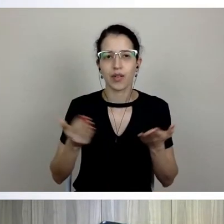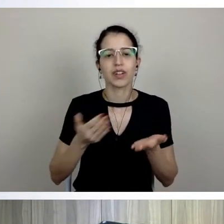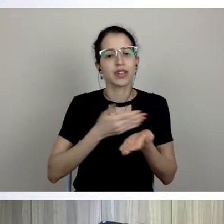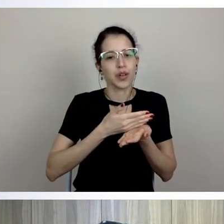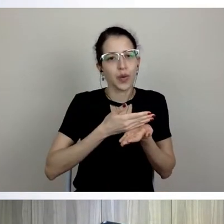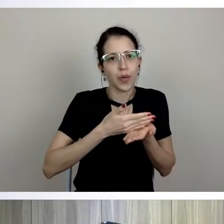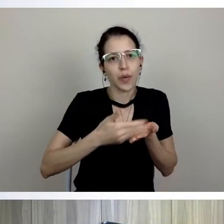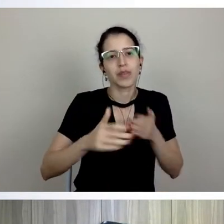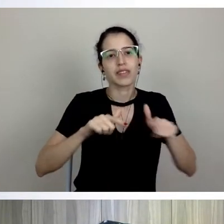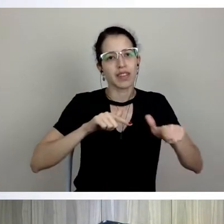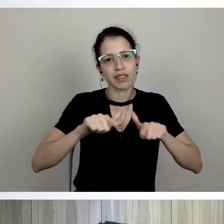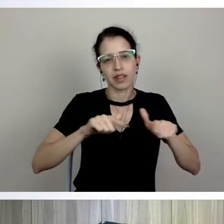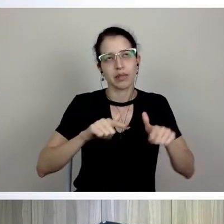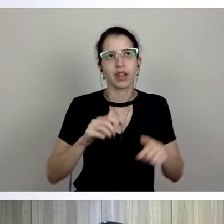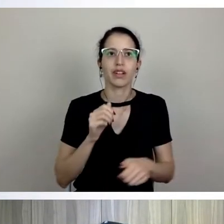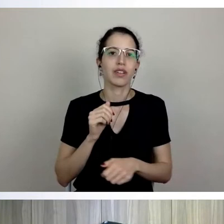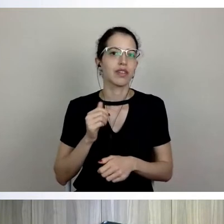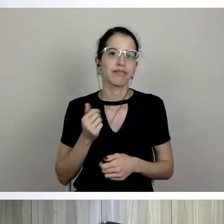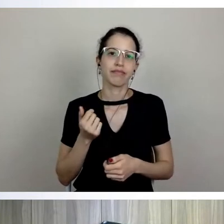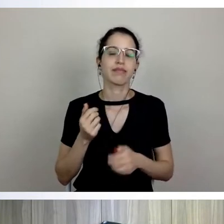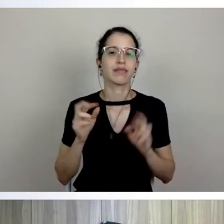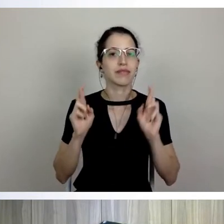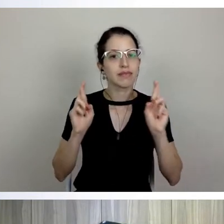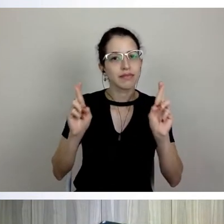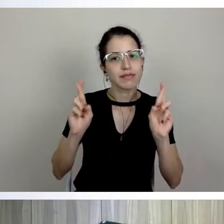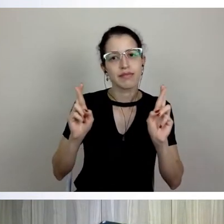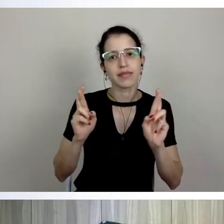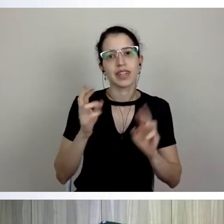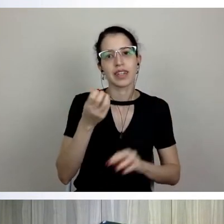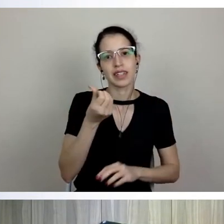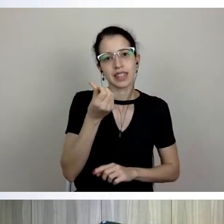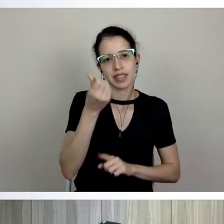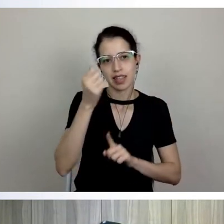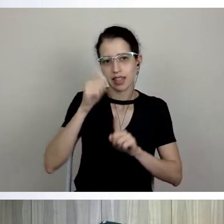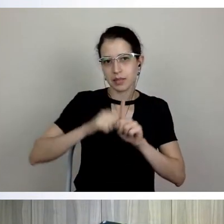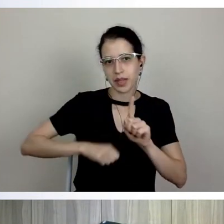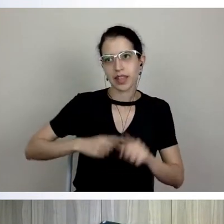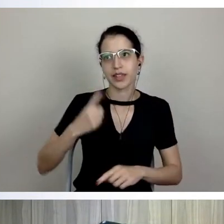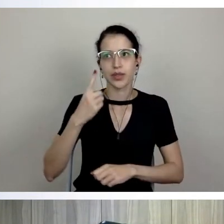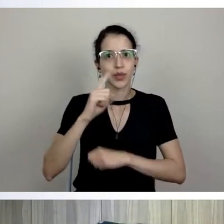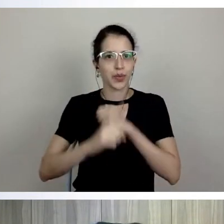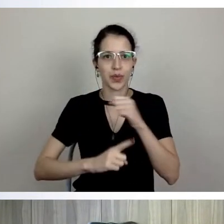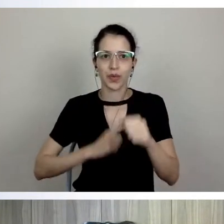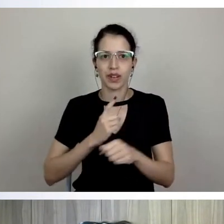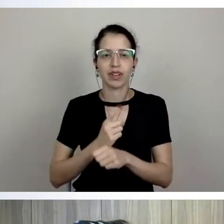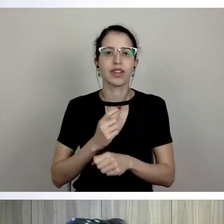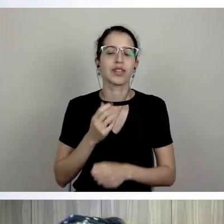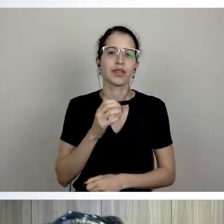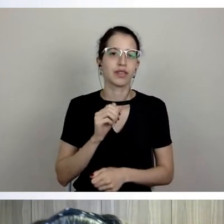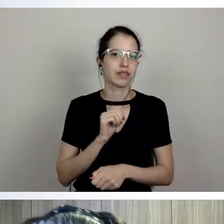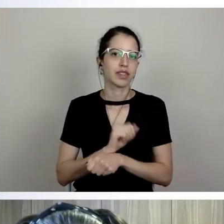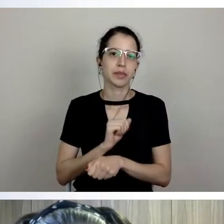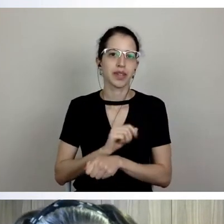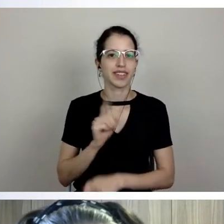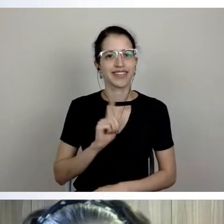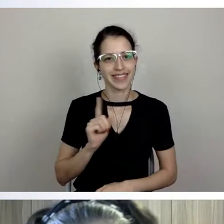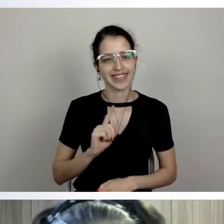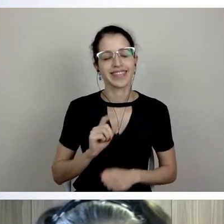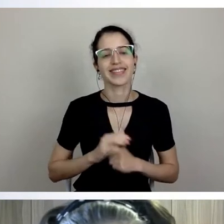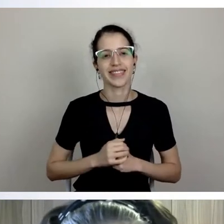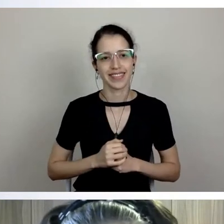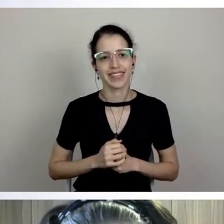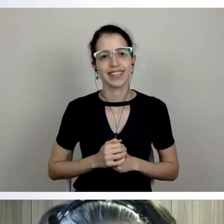seis meses do ano, acho que a gente está dando celeridade, estamos construindo neves para daí sairmos com a ação